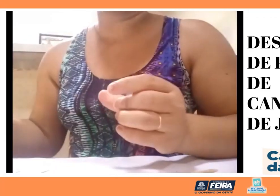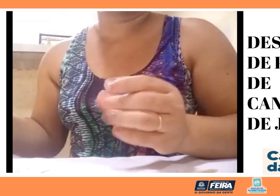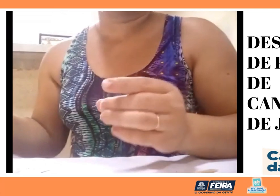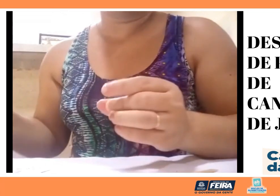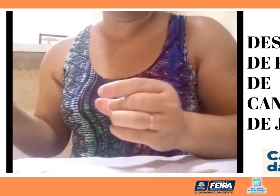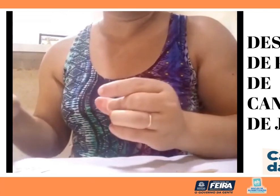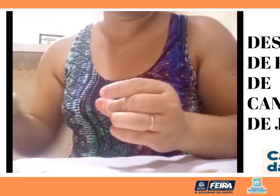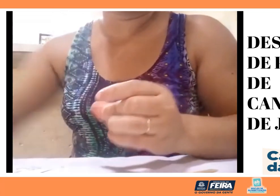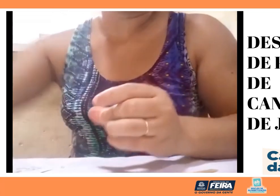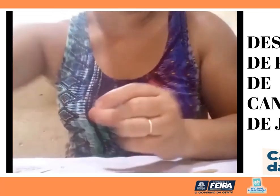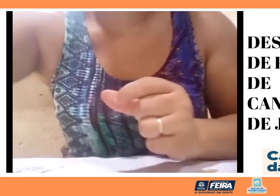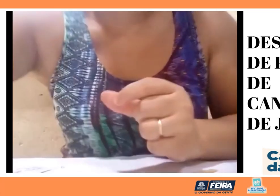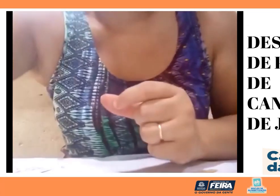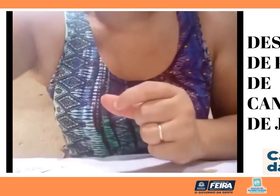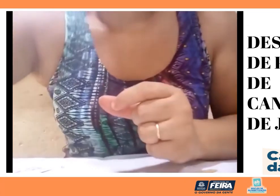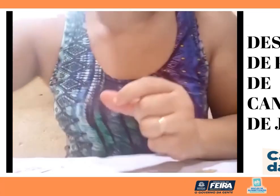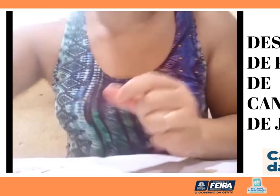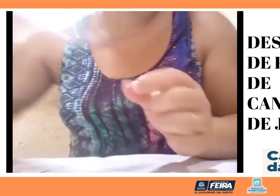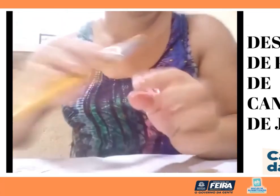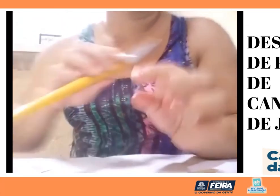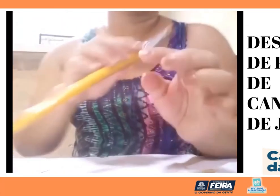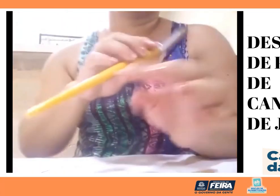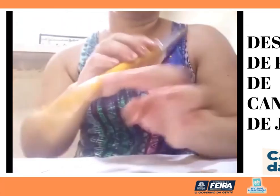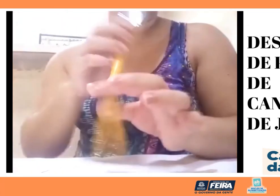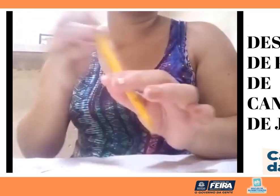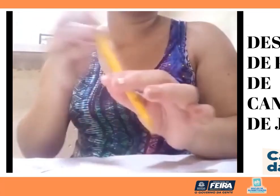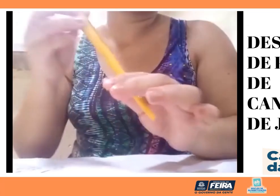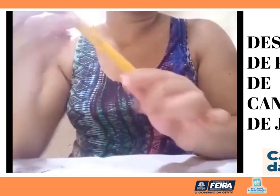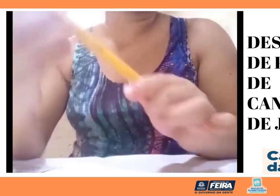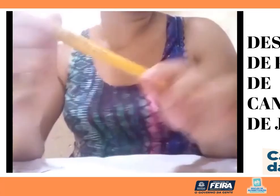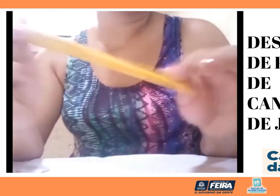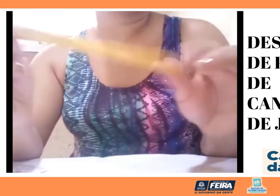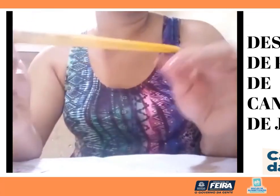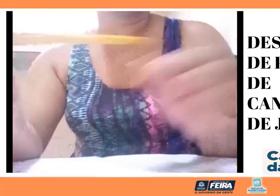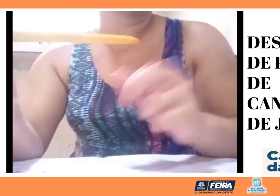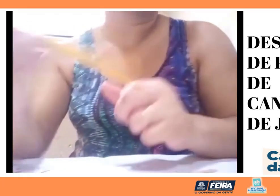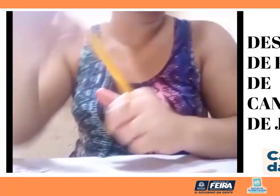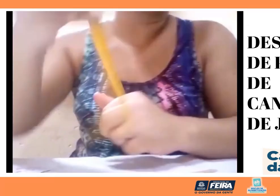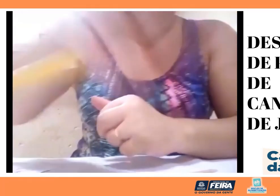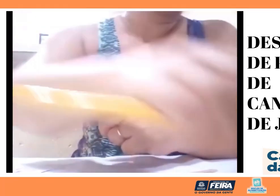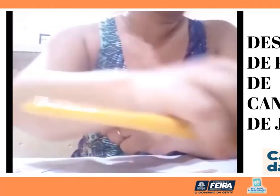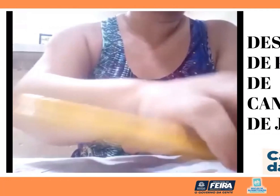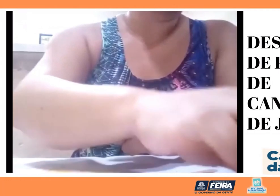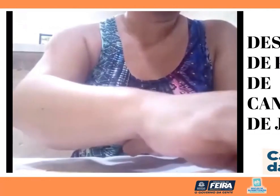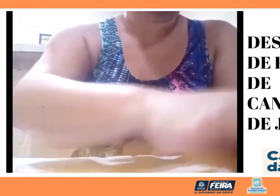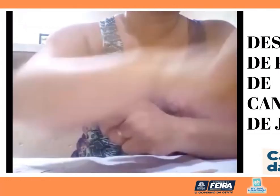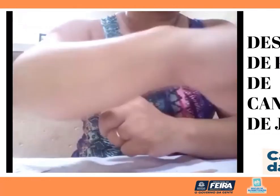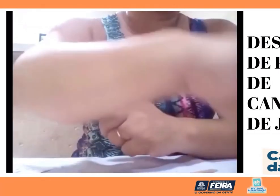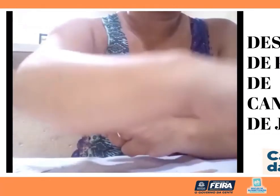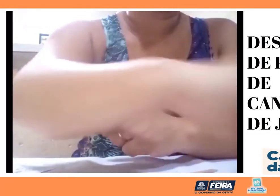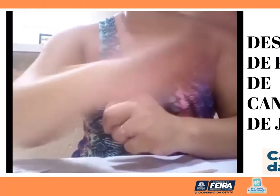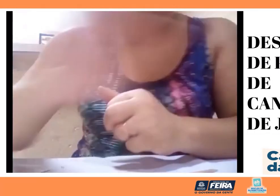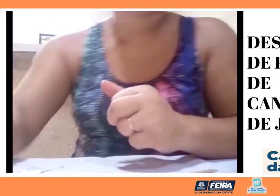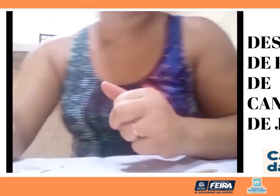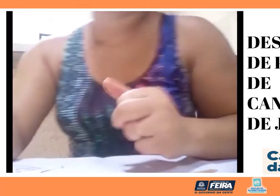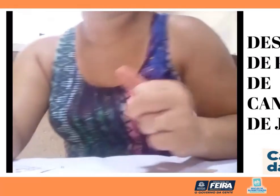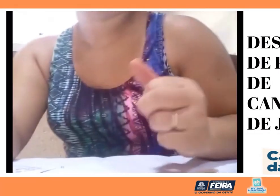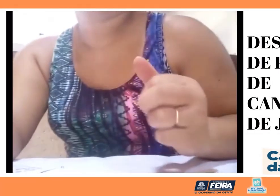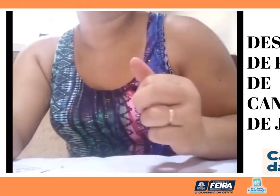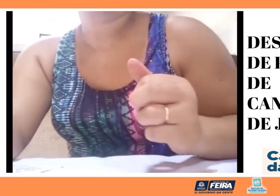Um pincel, desse, pode ser desse velhinho mesmo de capa amarelo,